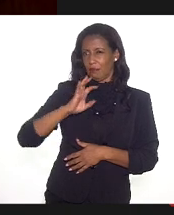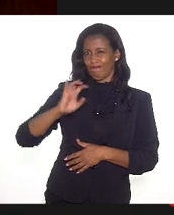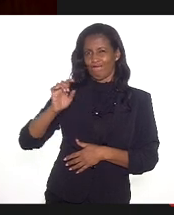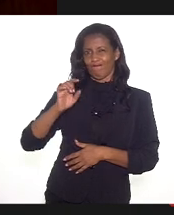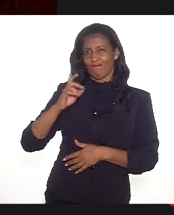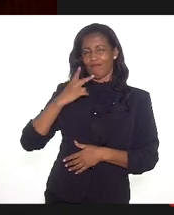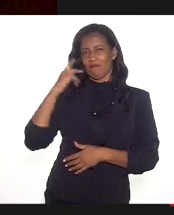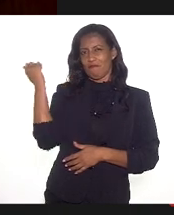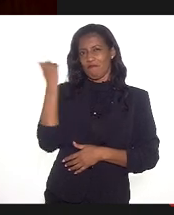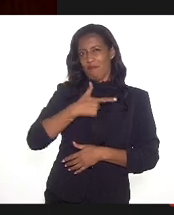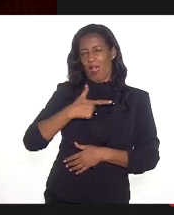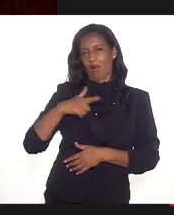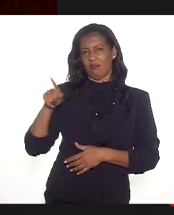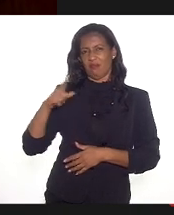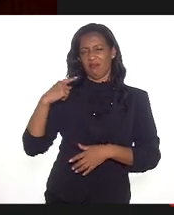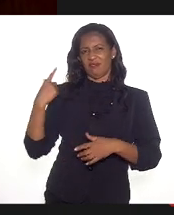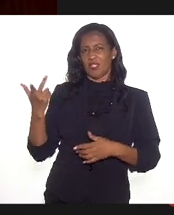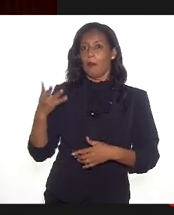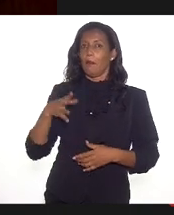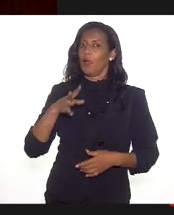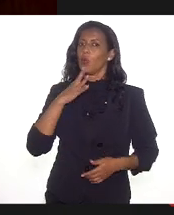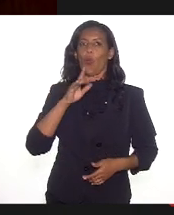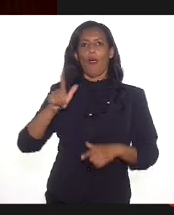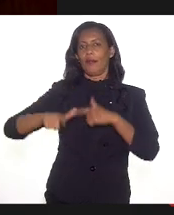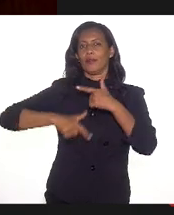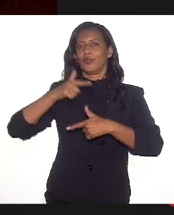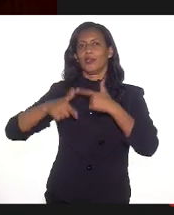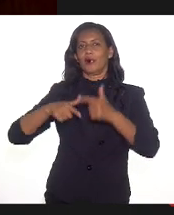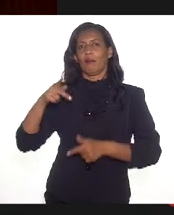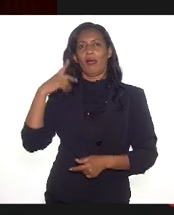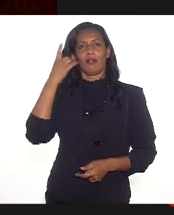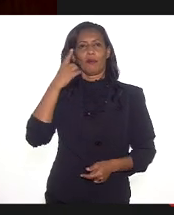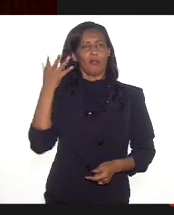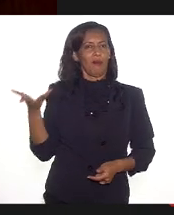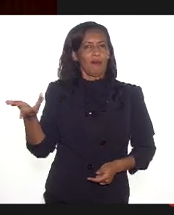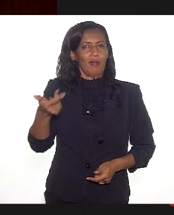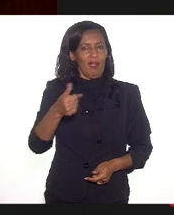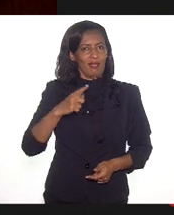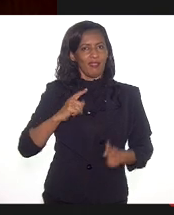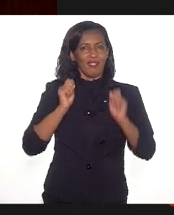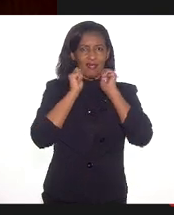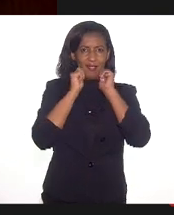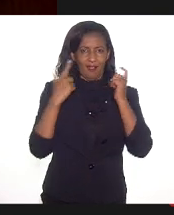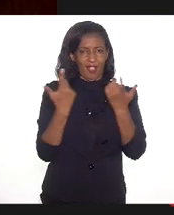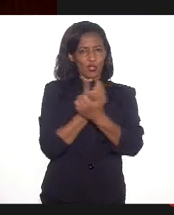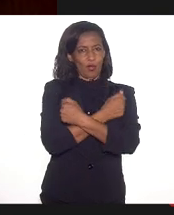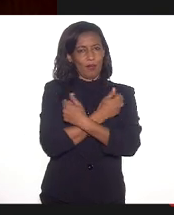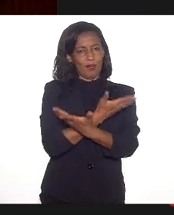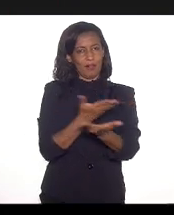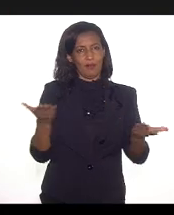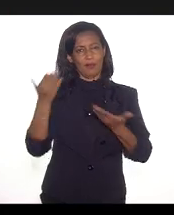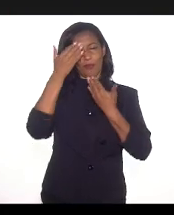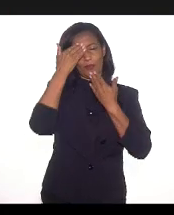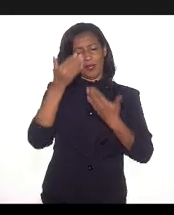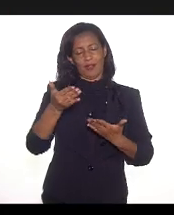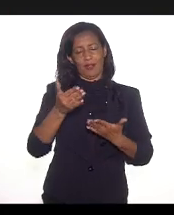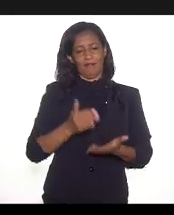não conhecem o trabalho desses deputados maravilhosos que nós temos na LERJ. Um abraço a todos. Muito obrigado, Mônica.